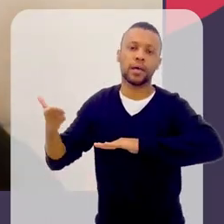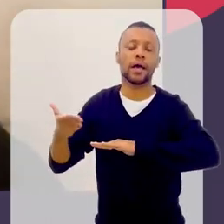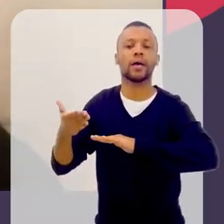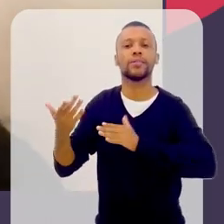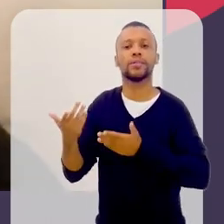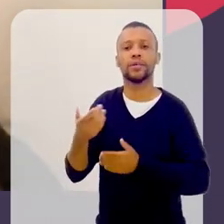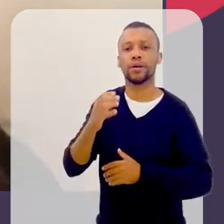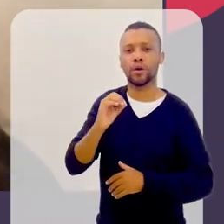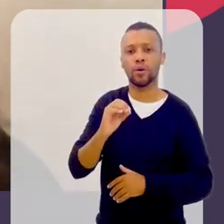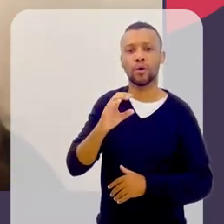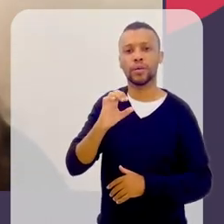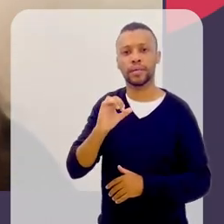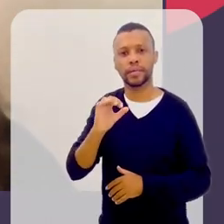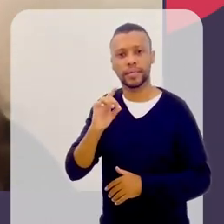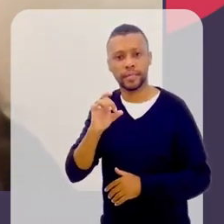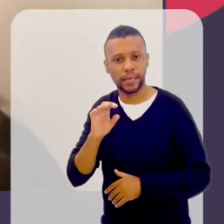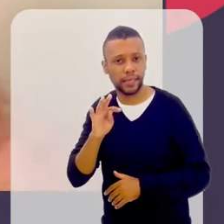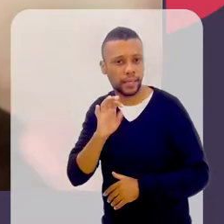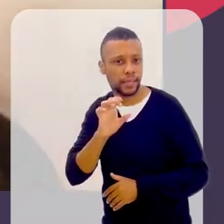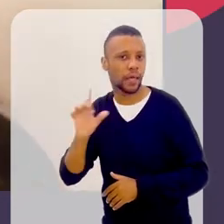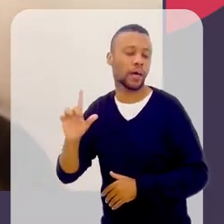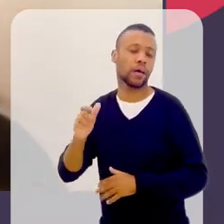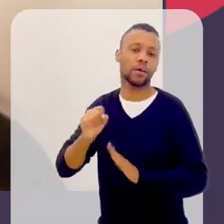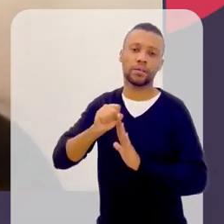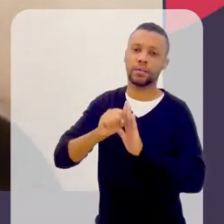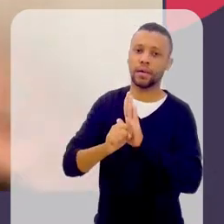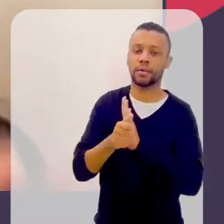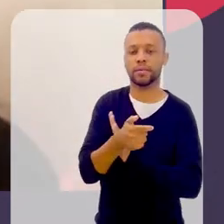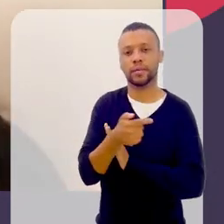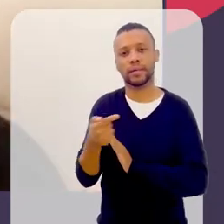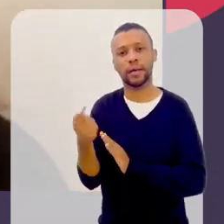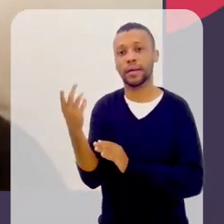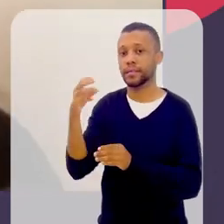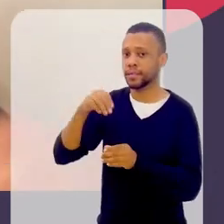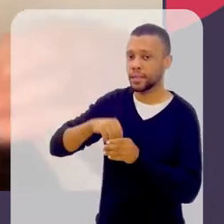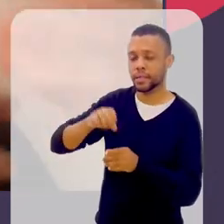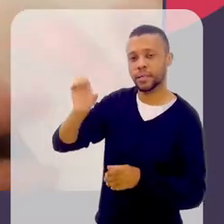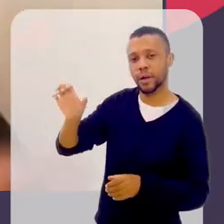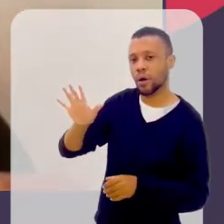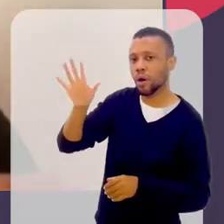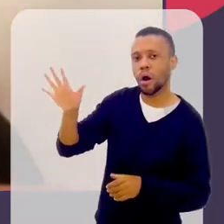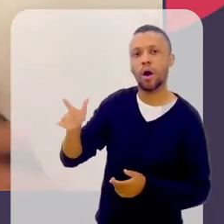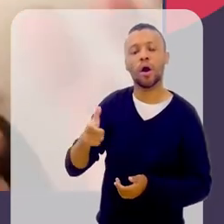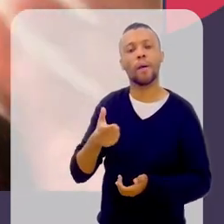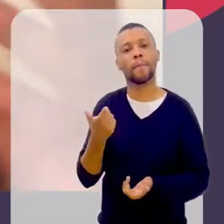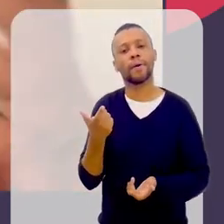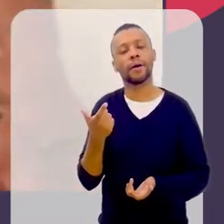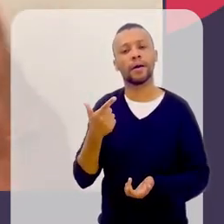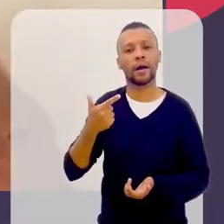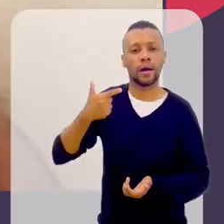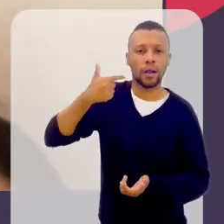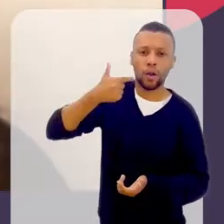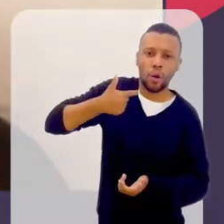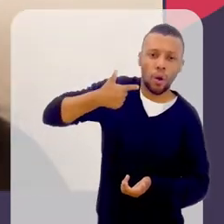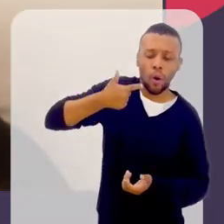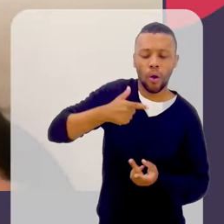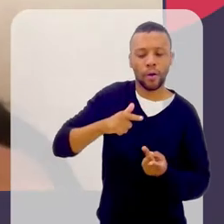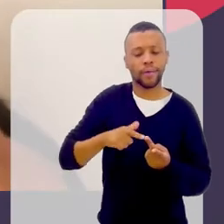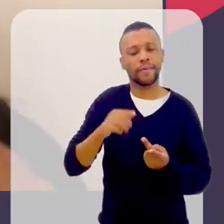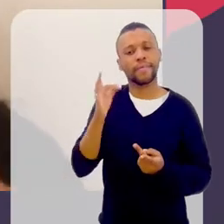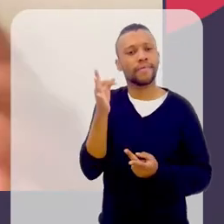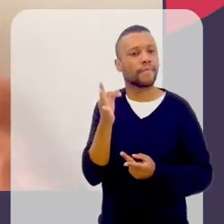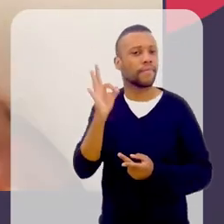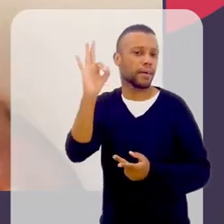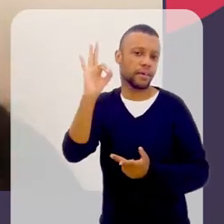modernidade ocidental, ou seja, século XVII, na Europa, Inglaterra e França,